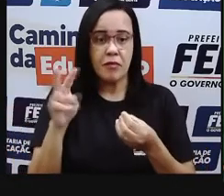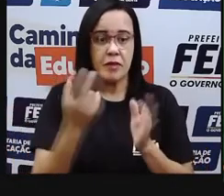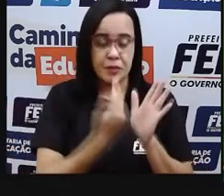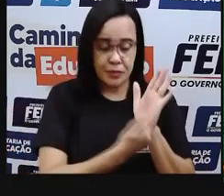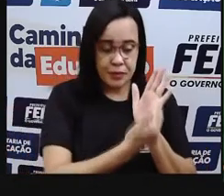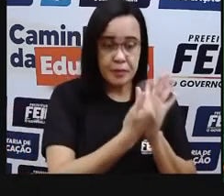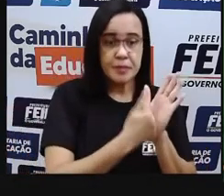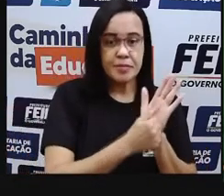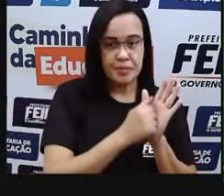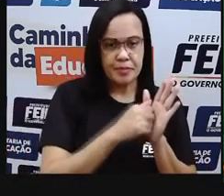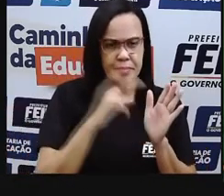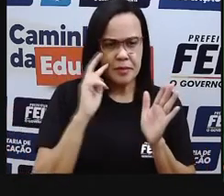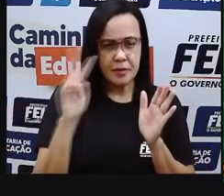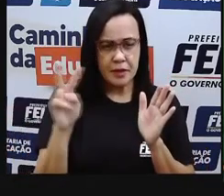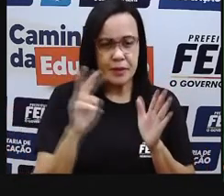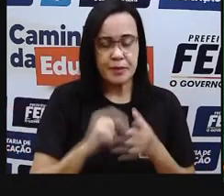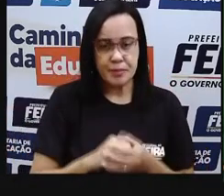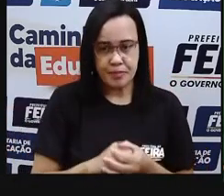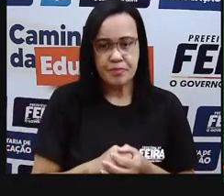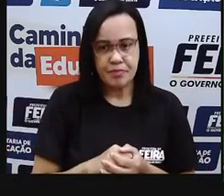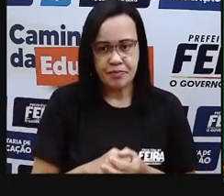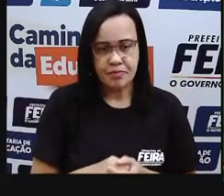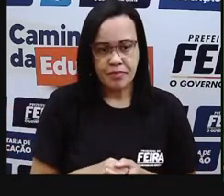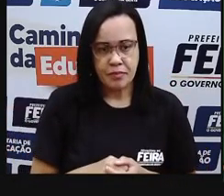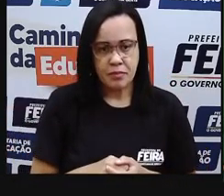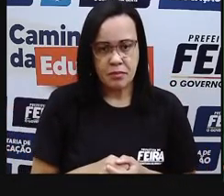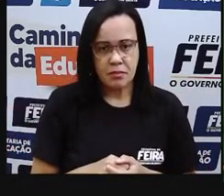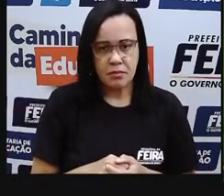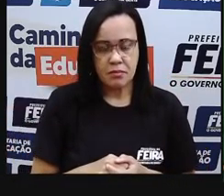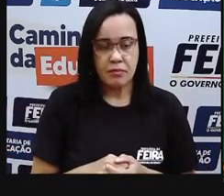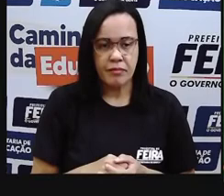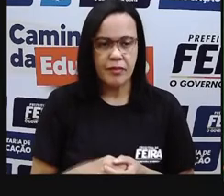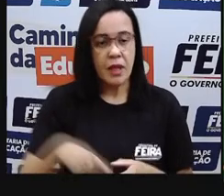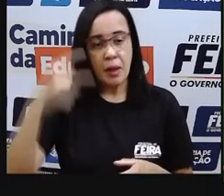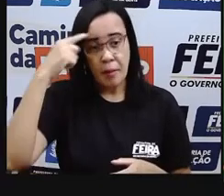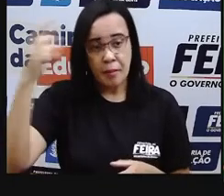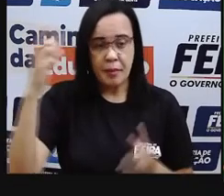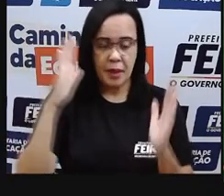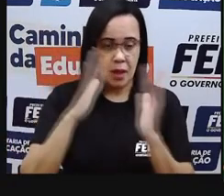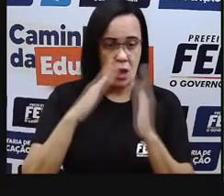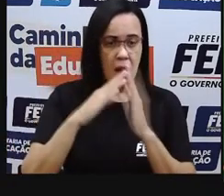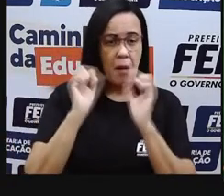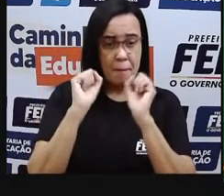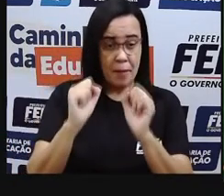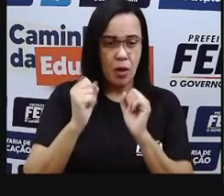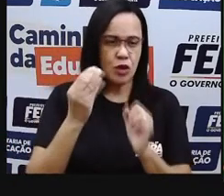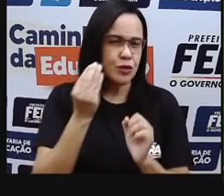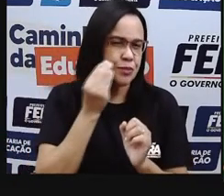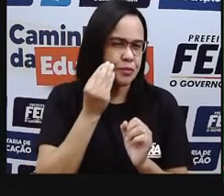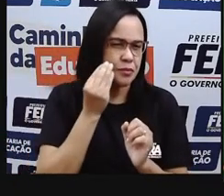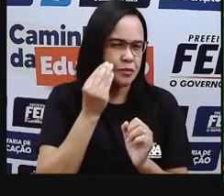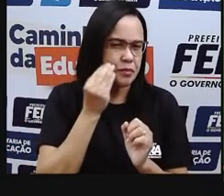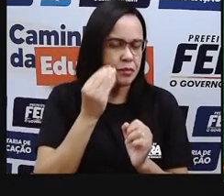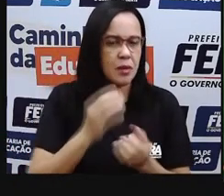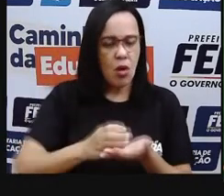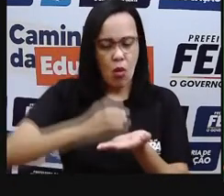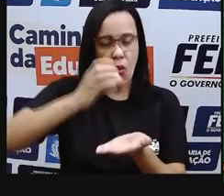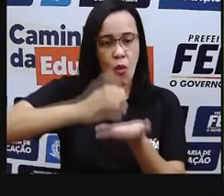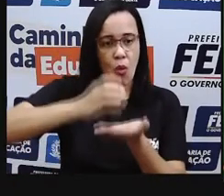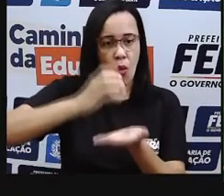aqui uma fitinha. Pense o seguinte, coloque em casa. Pegue um copo de vidro,